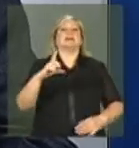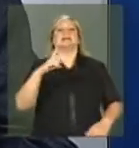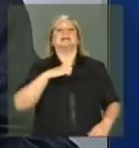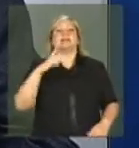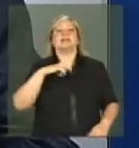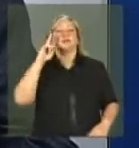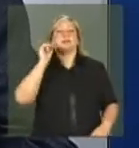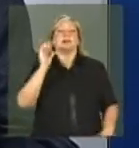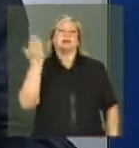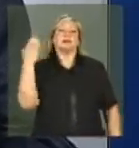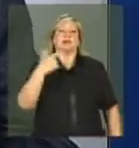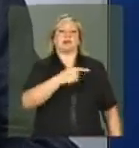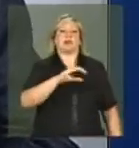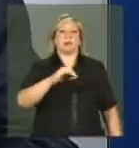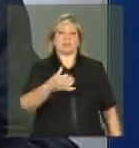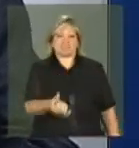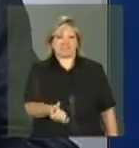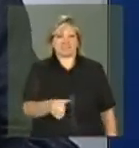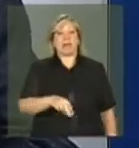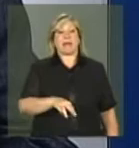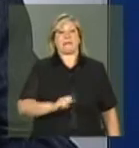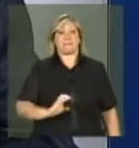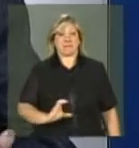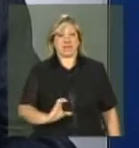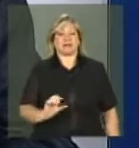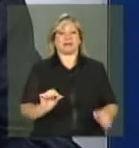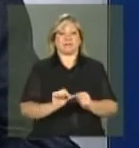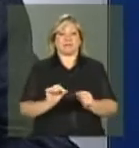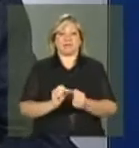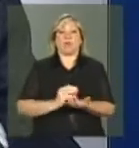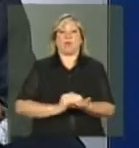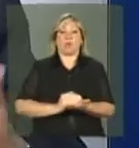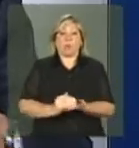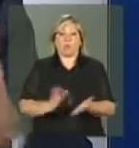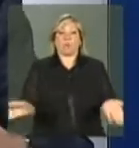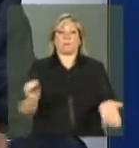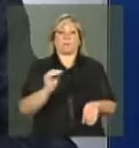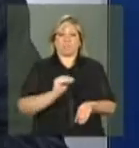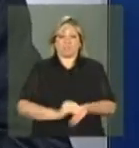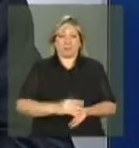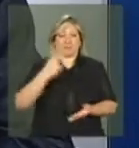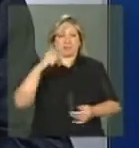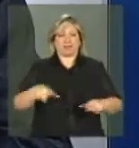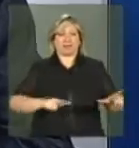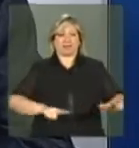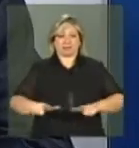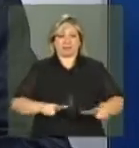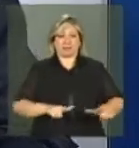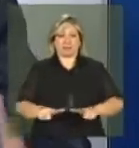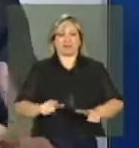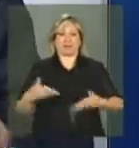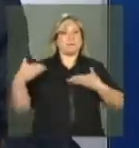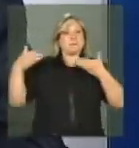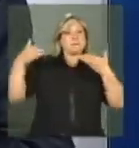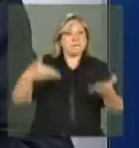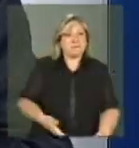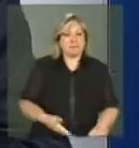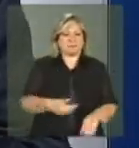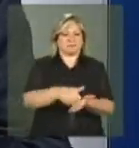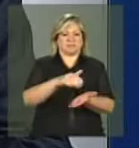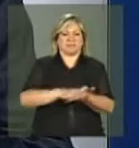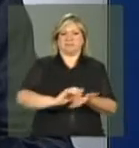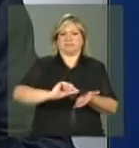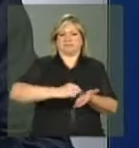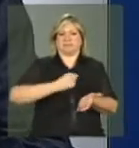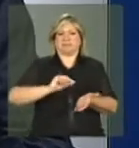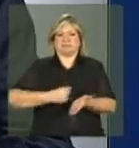2006, quando o MEC começou a colocar para a atuação o sistema Presença, de coleta e registro das